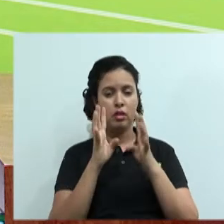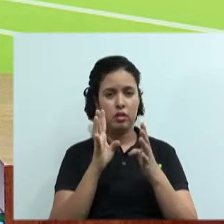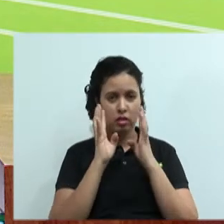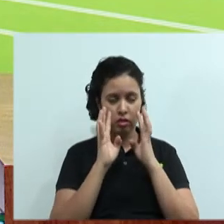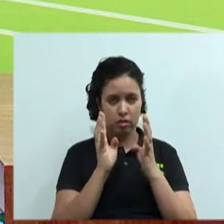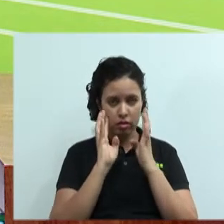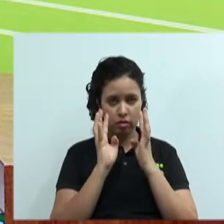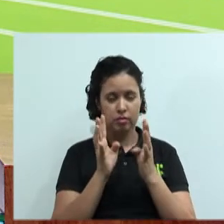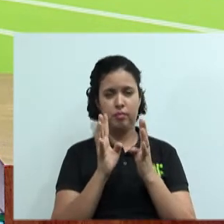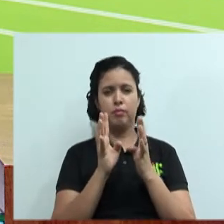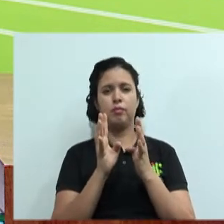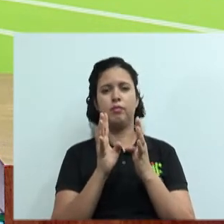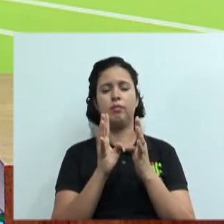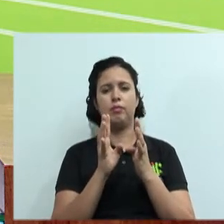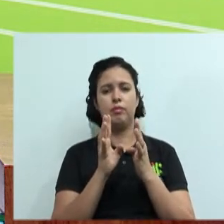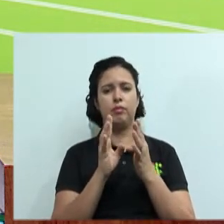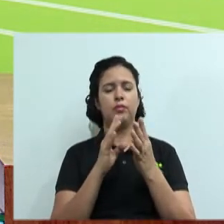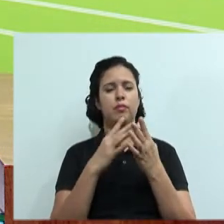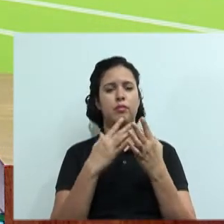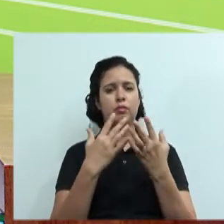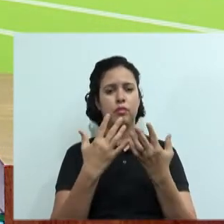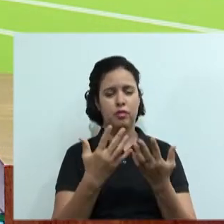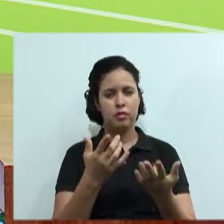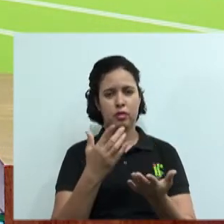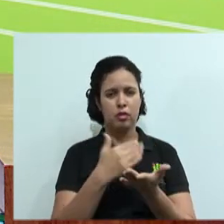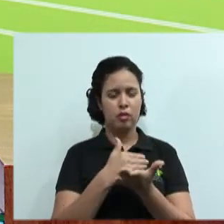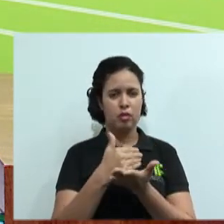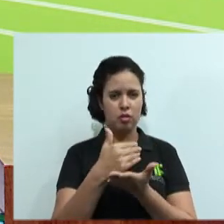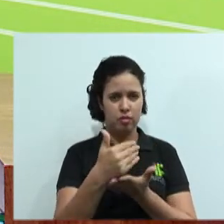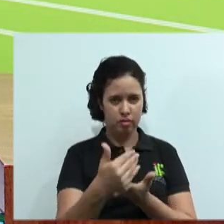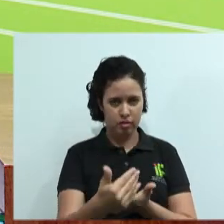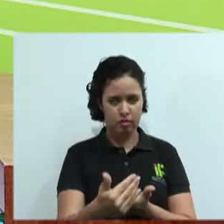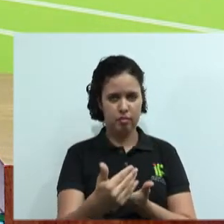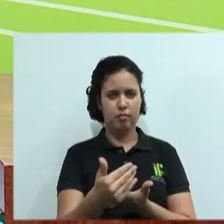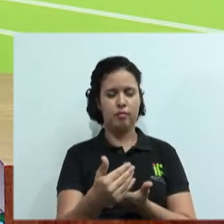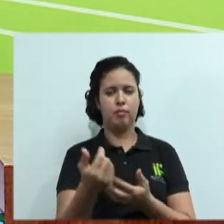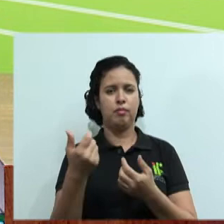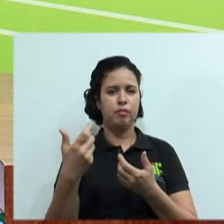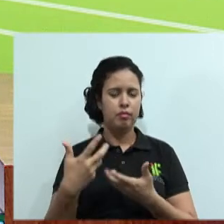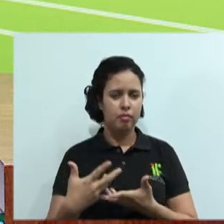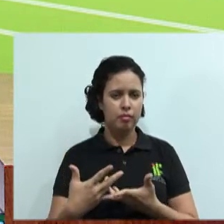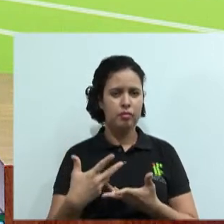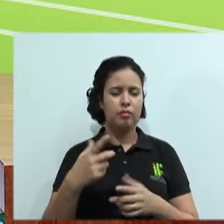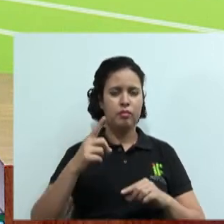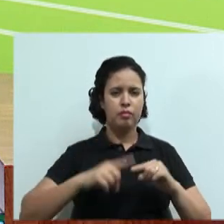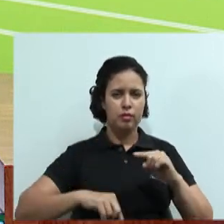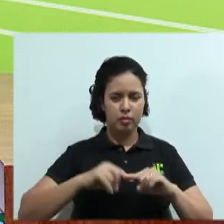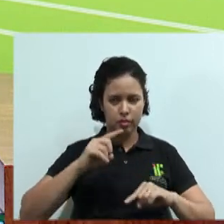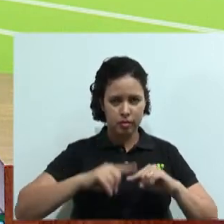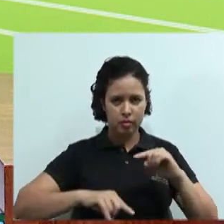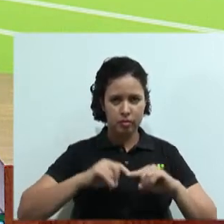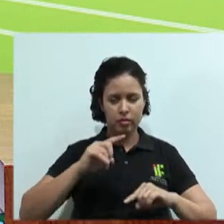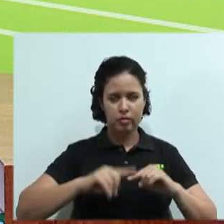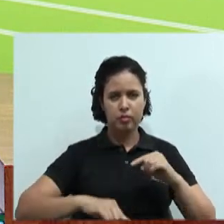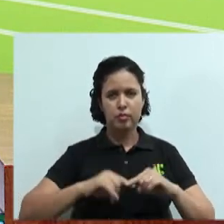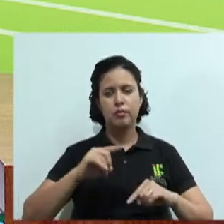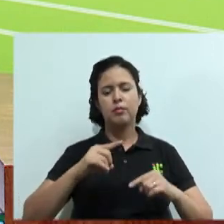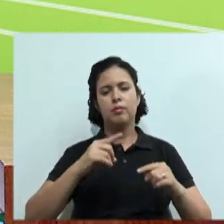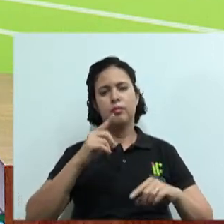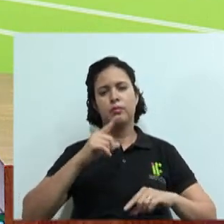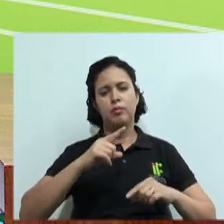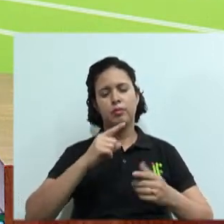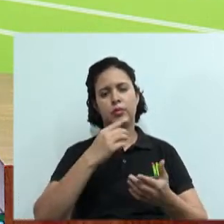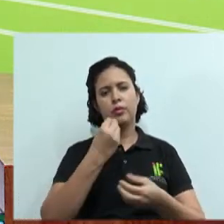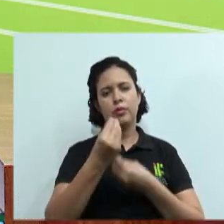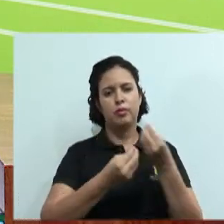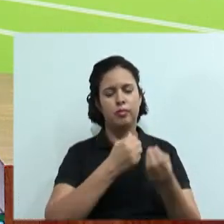negociando com o cliente na cooperativa e você começa a falar do seu produto, do seu serviço, que ele é muito bom, que o prazo de validade é assim, que a forma